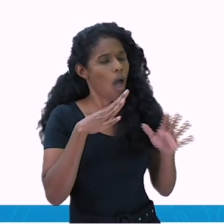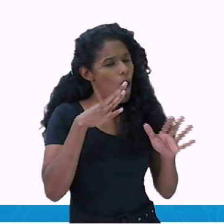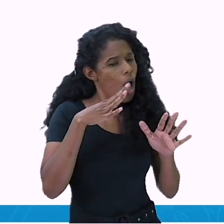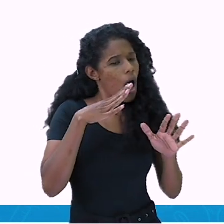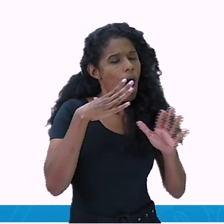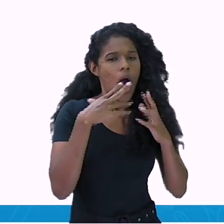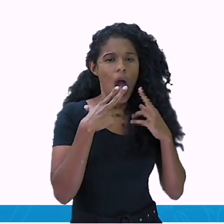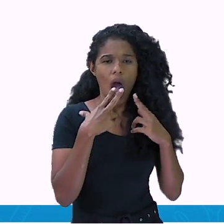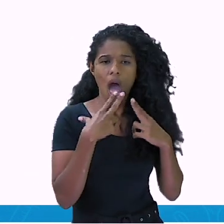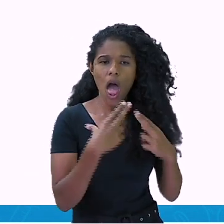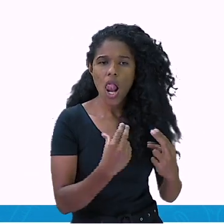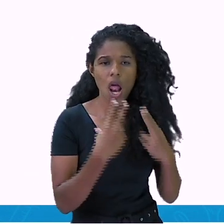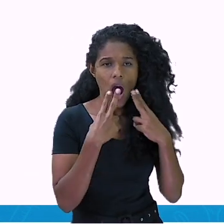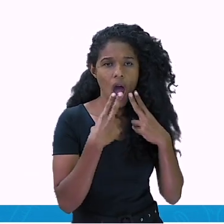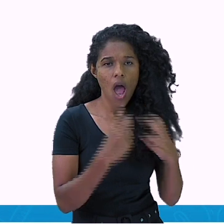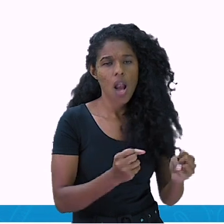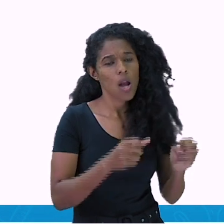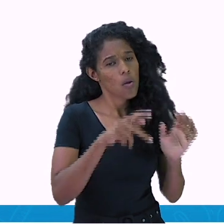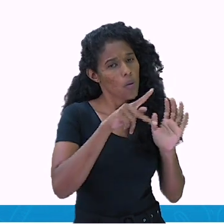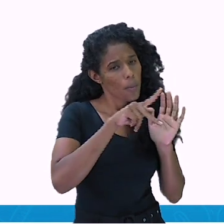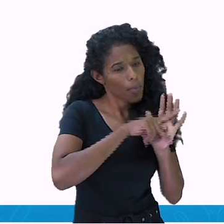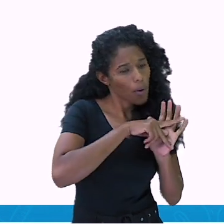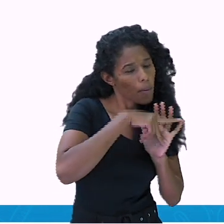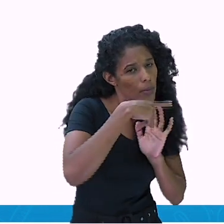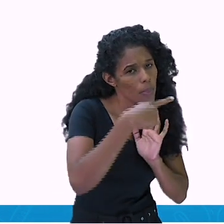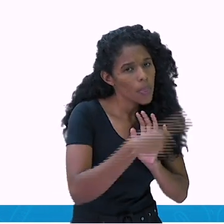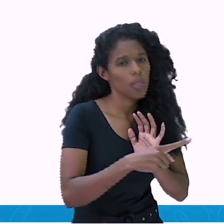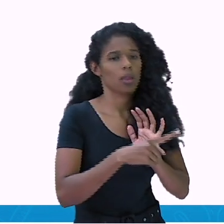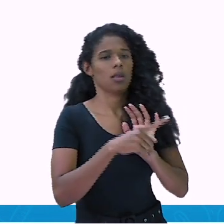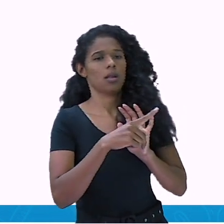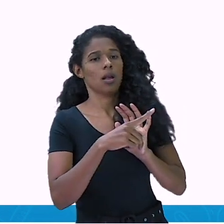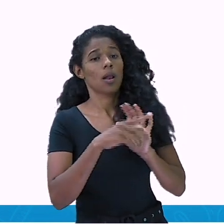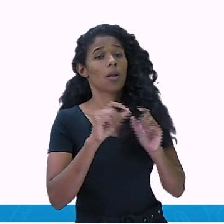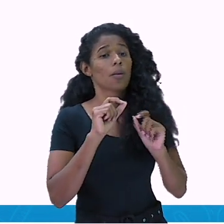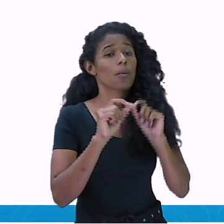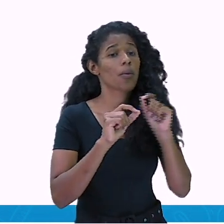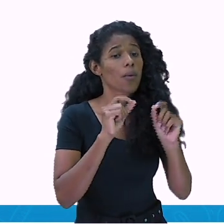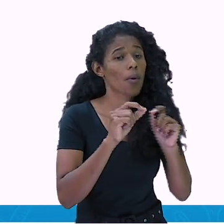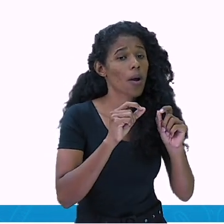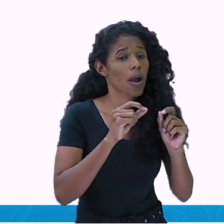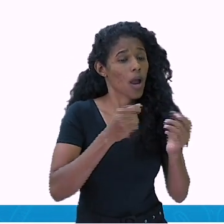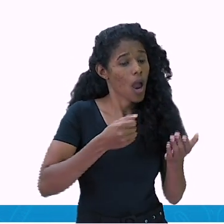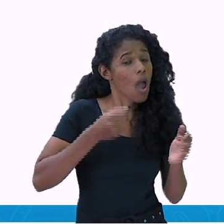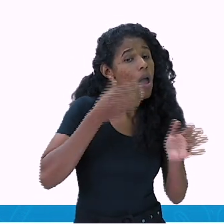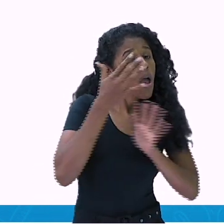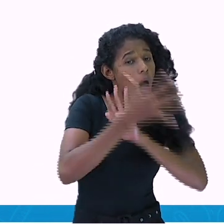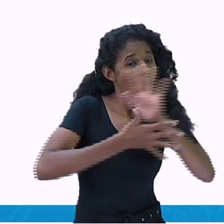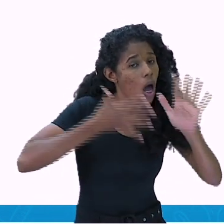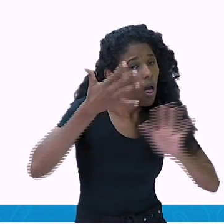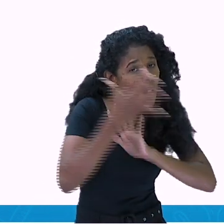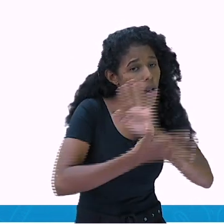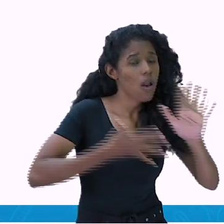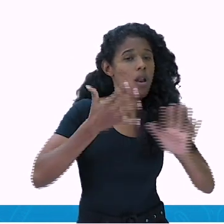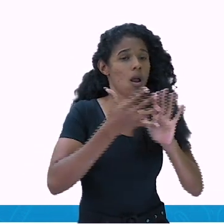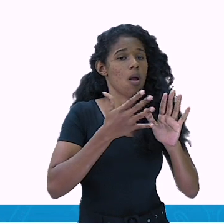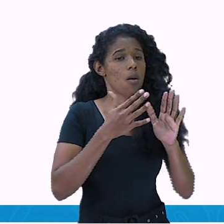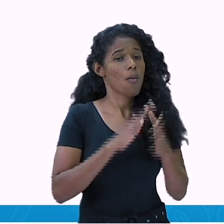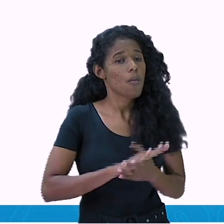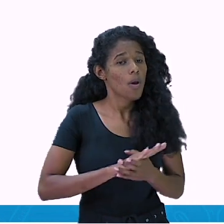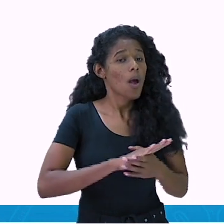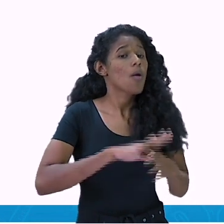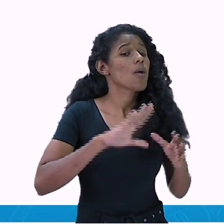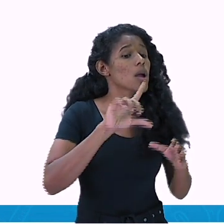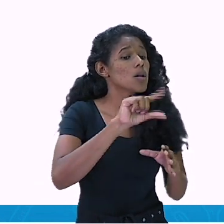por uma escola bilíngua. E a proposta é que as crianças surdas sejam ensinadas o mais cedo possível por